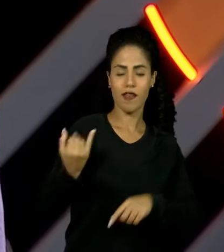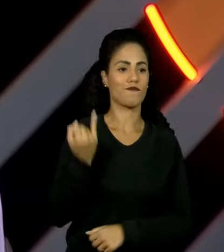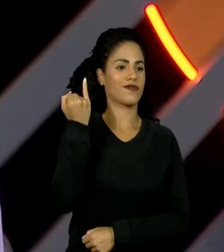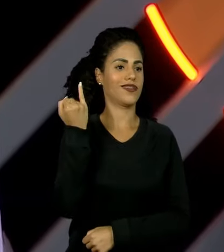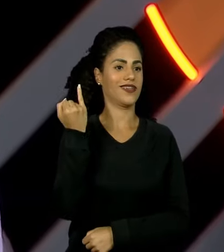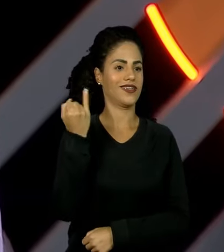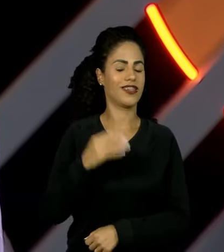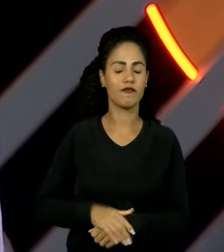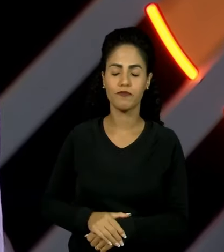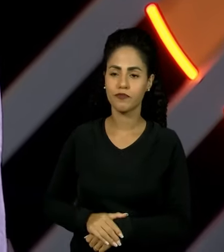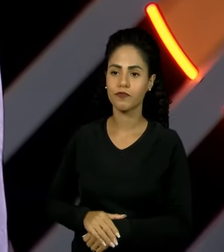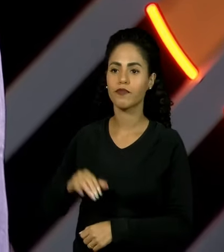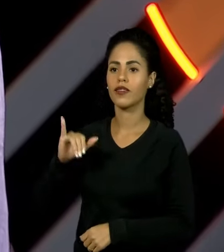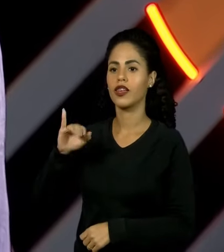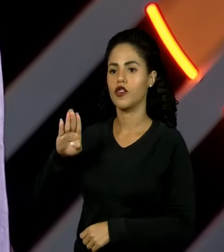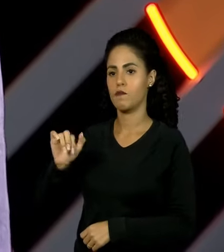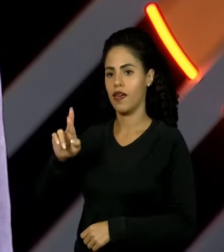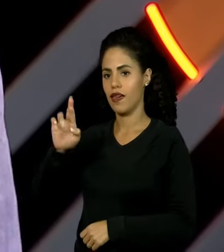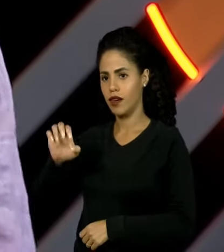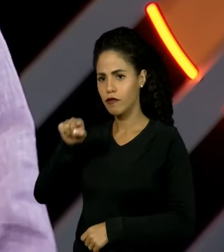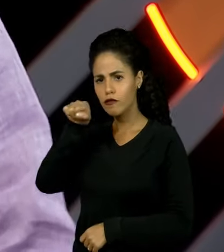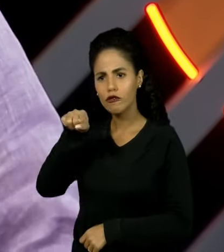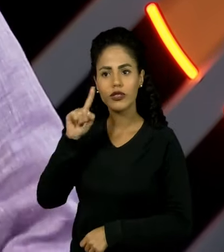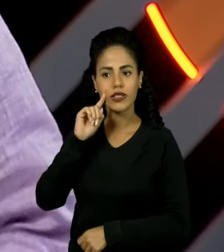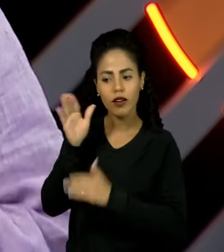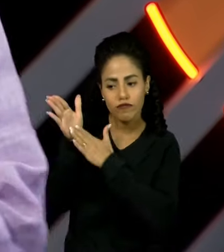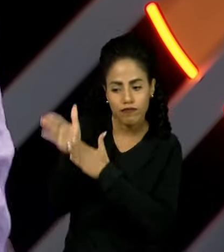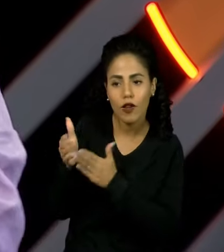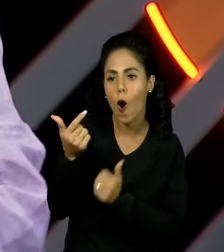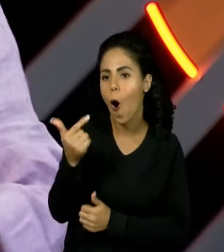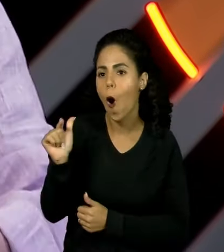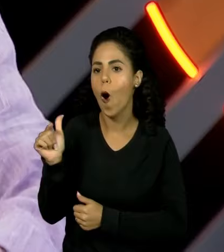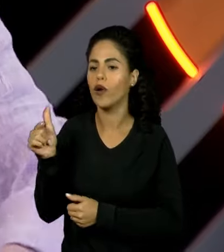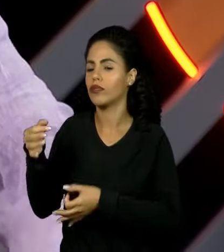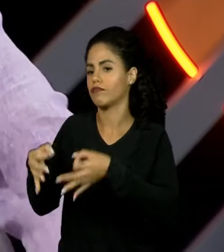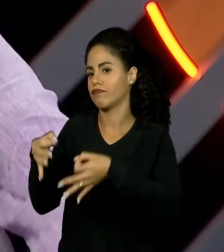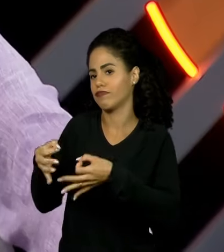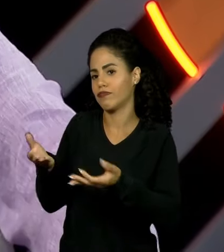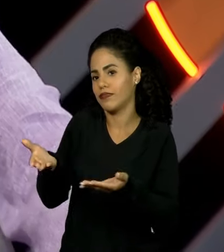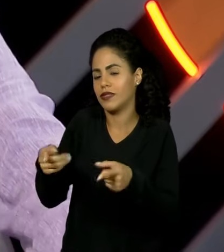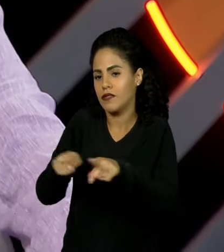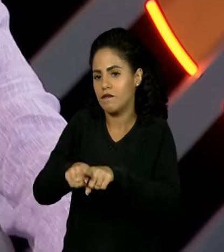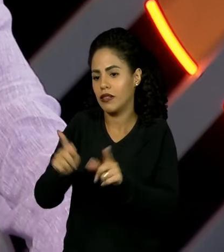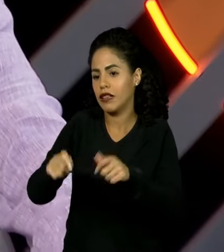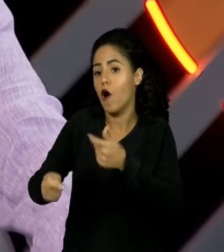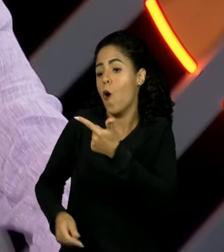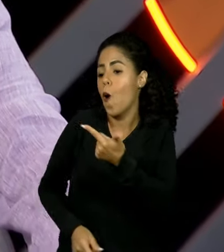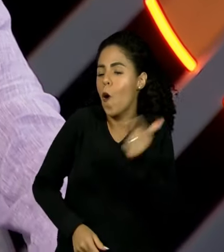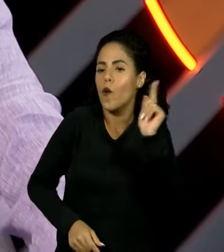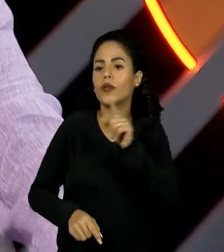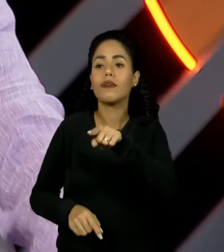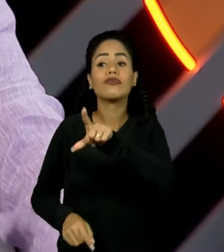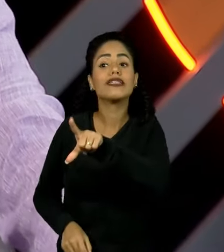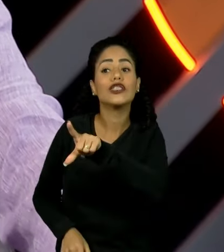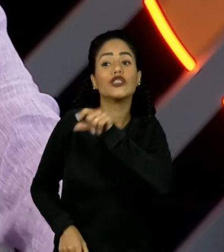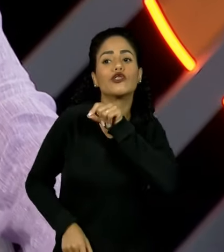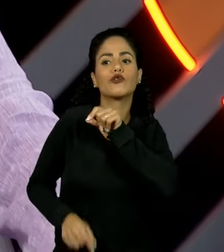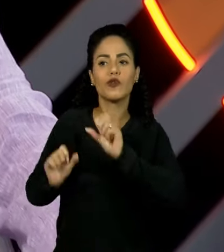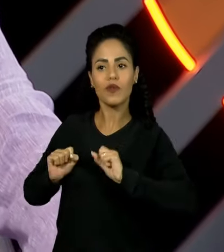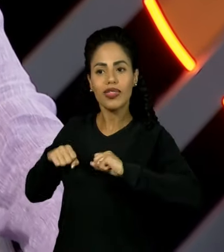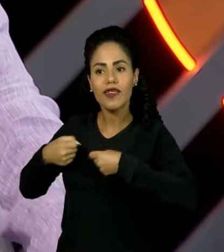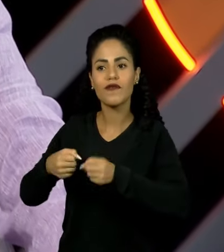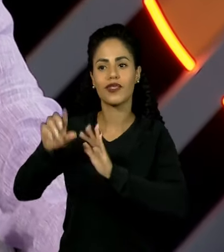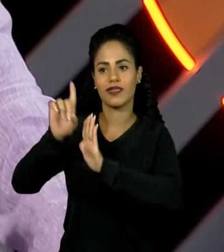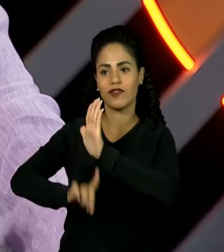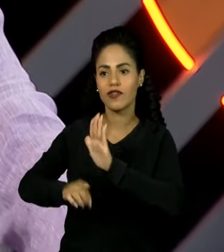você poderia ter seguido qualquer área da magistratura, eu falei há pouco, né? E você escolheu defender os